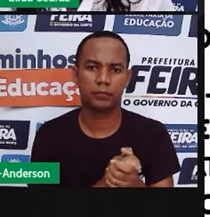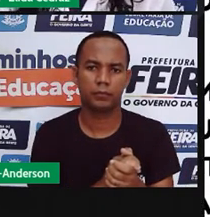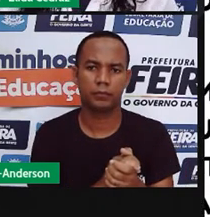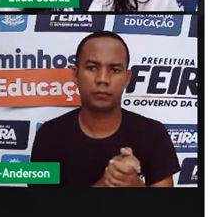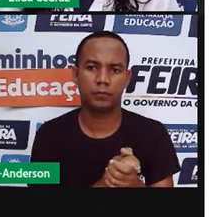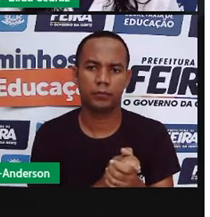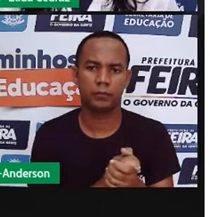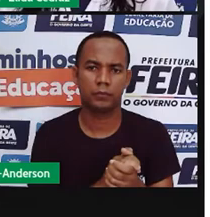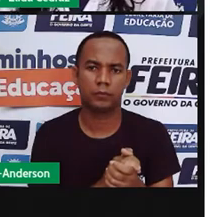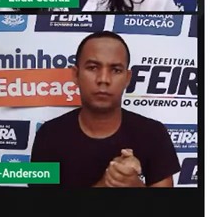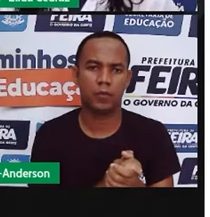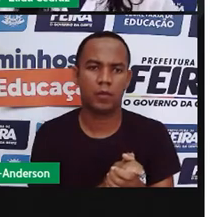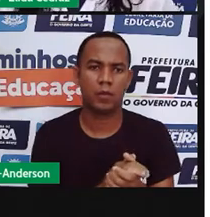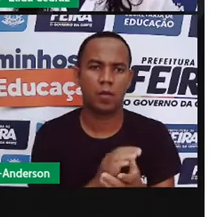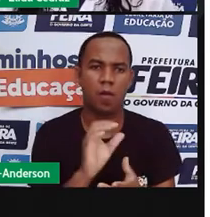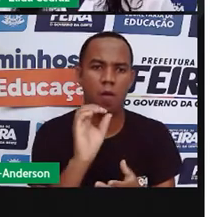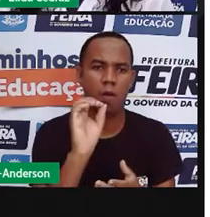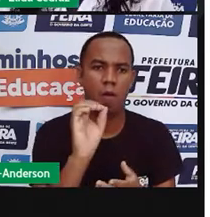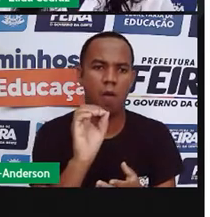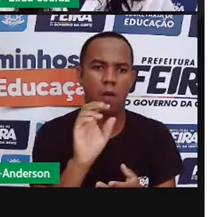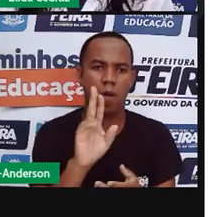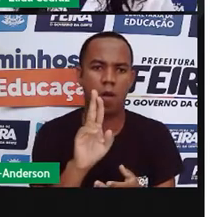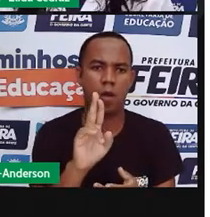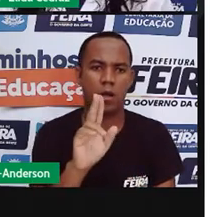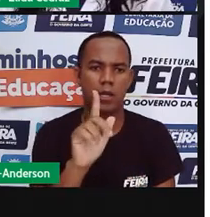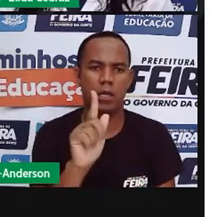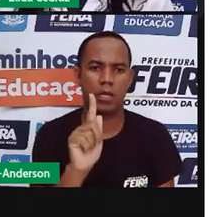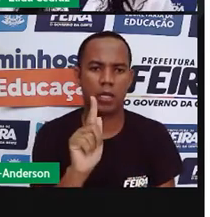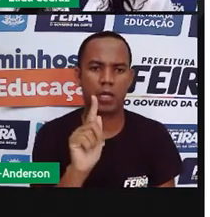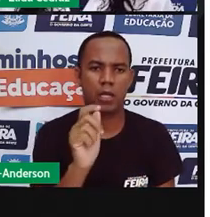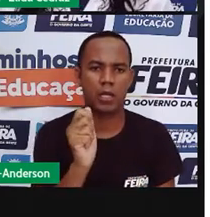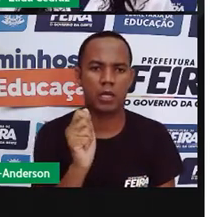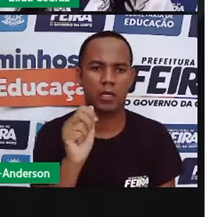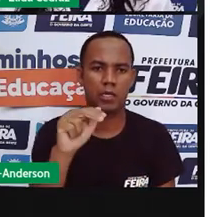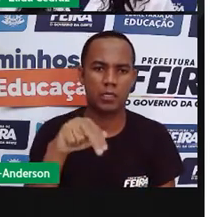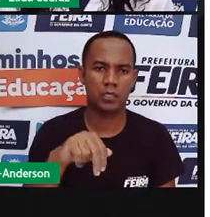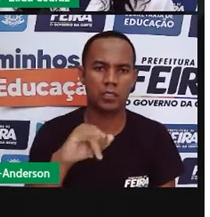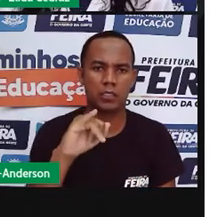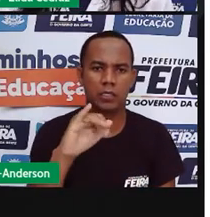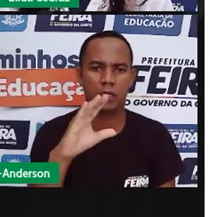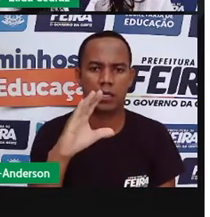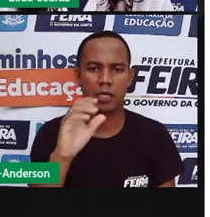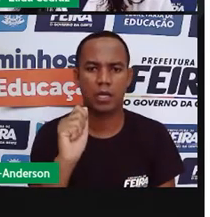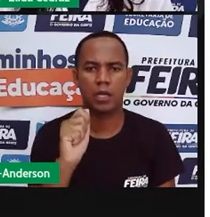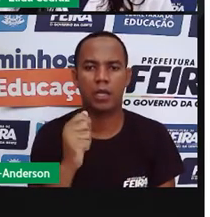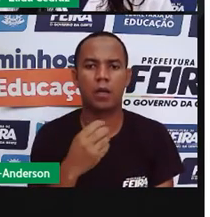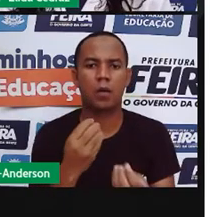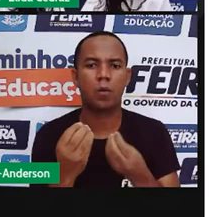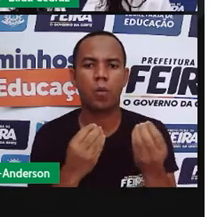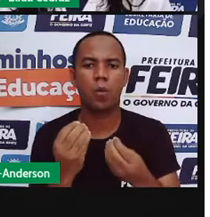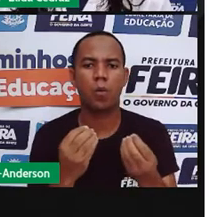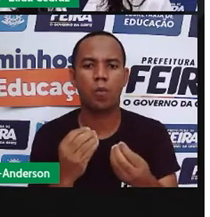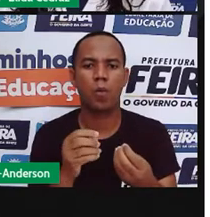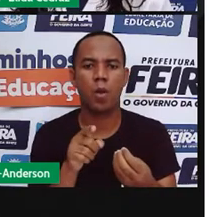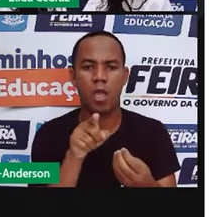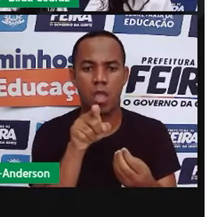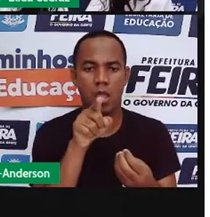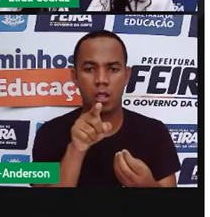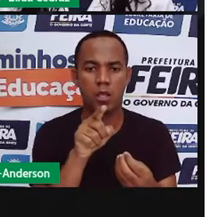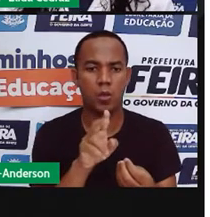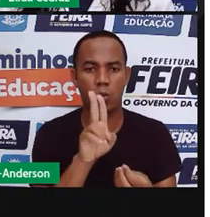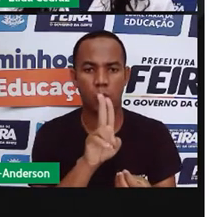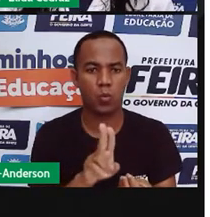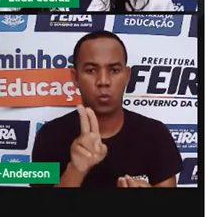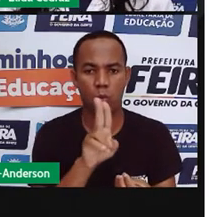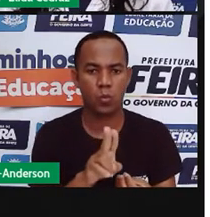Agricultura orgânica. Os agricultores orgânicos, eles não usam agrotóxicos,